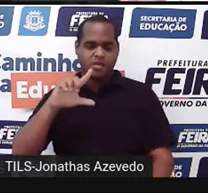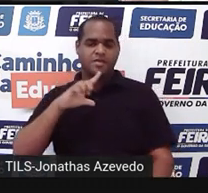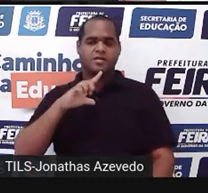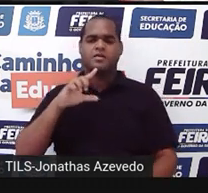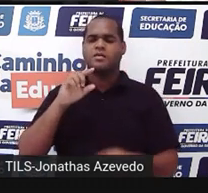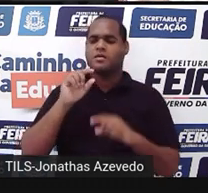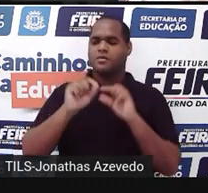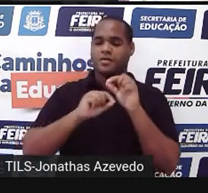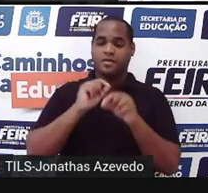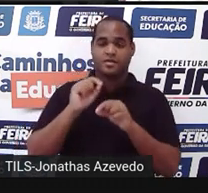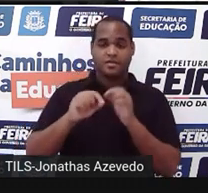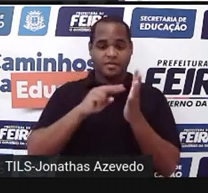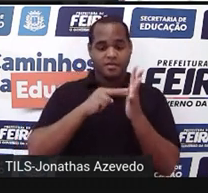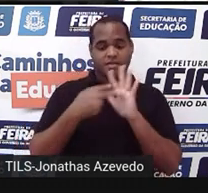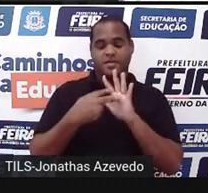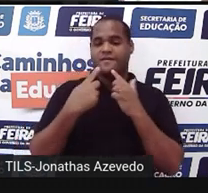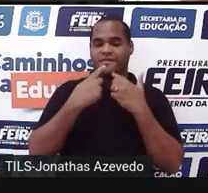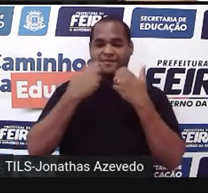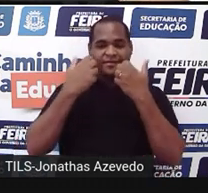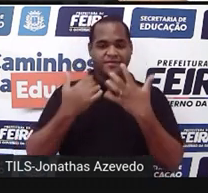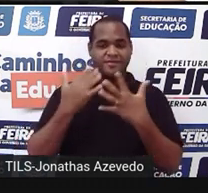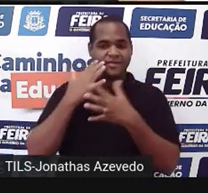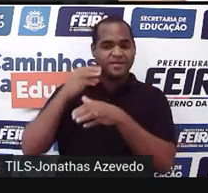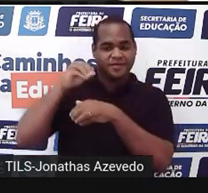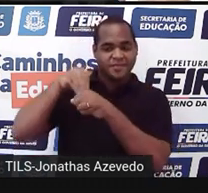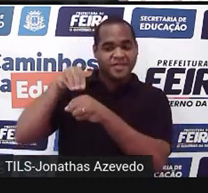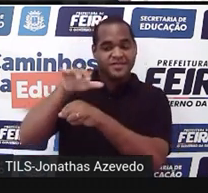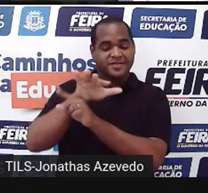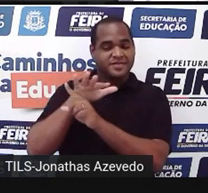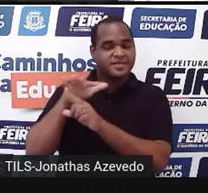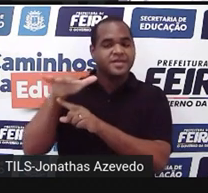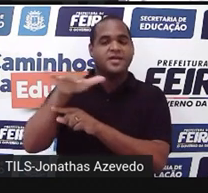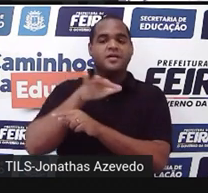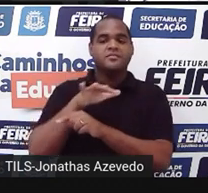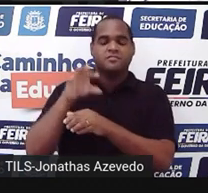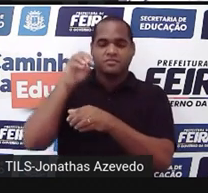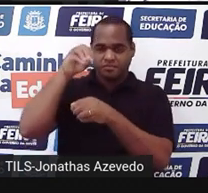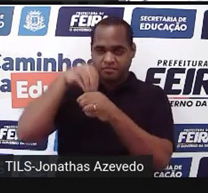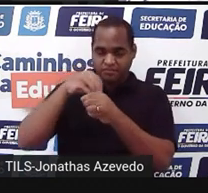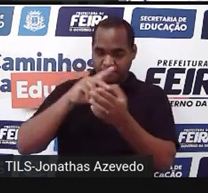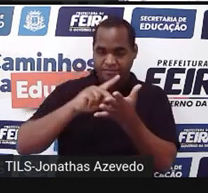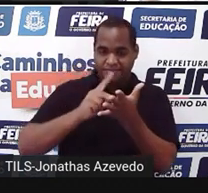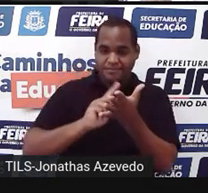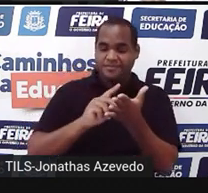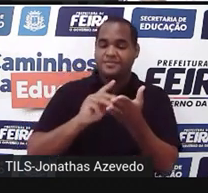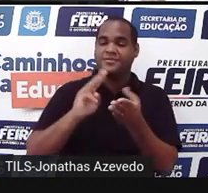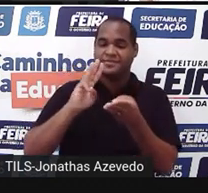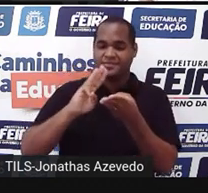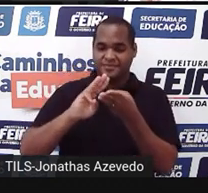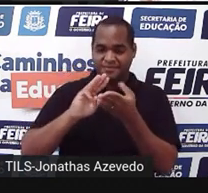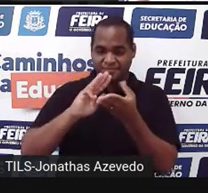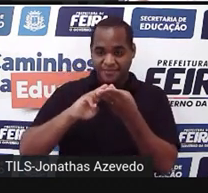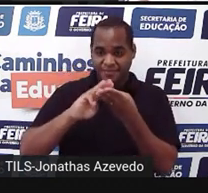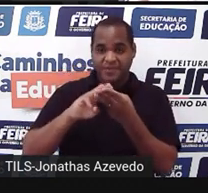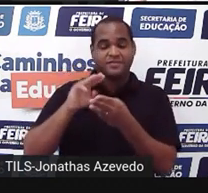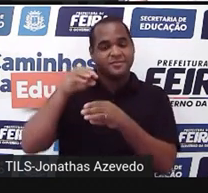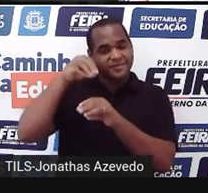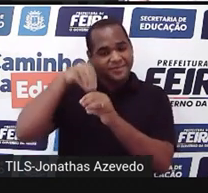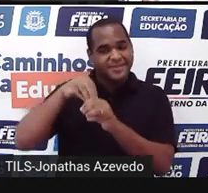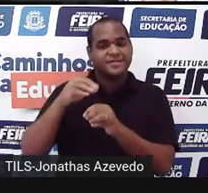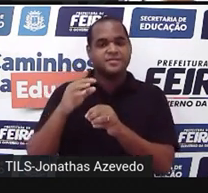falando de medir o espaço de dentro dos sólidos geométricos. Sejam eles